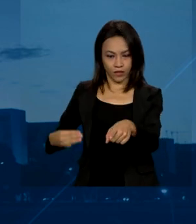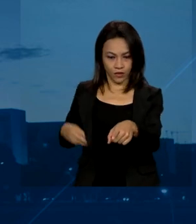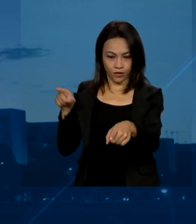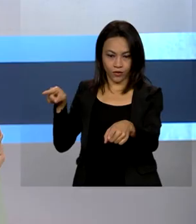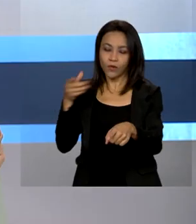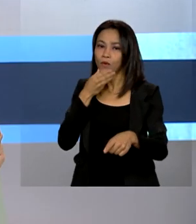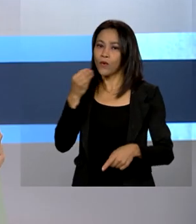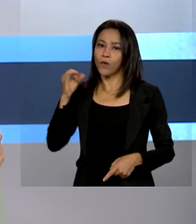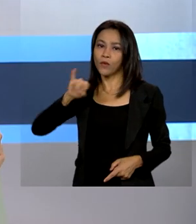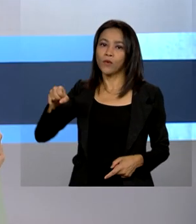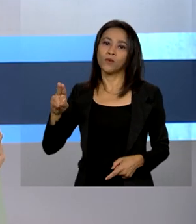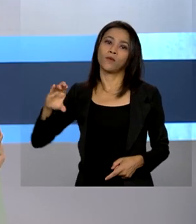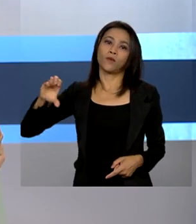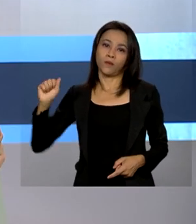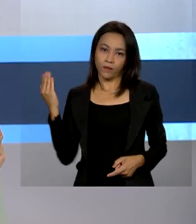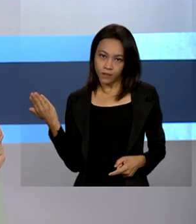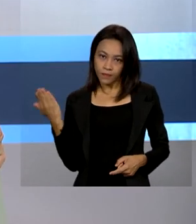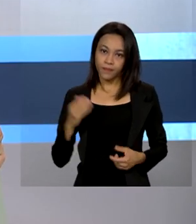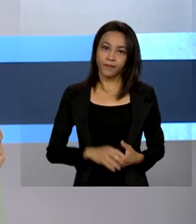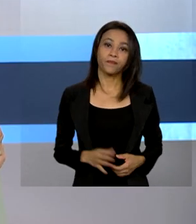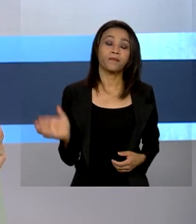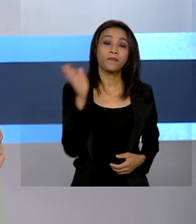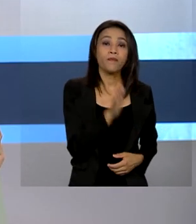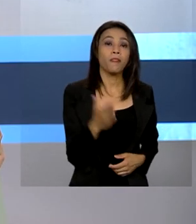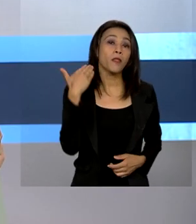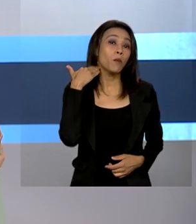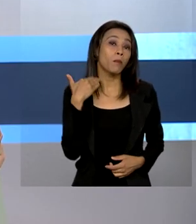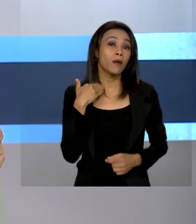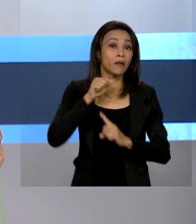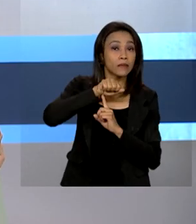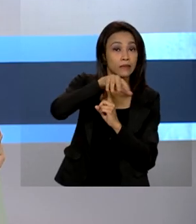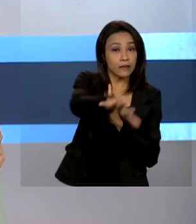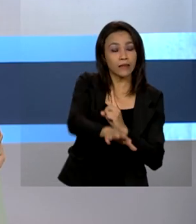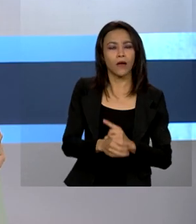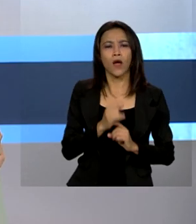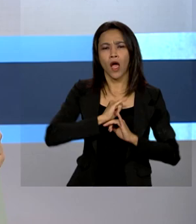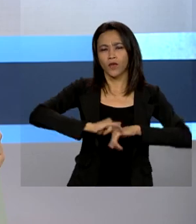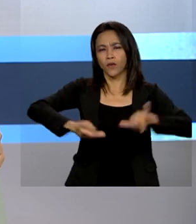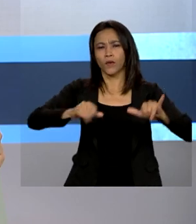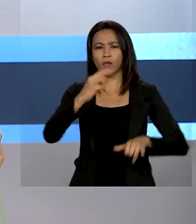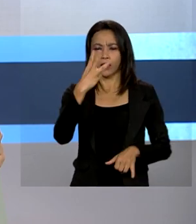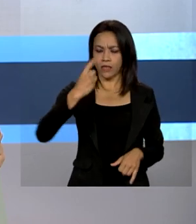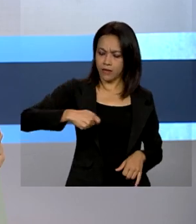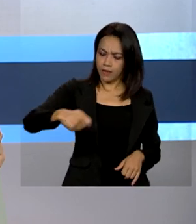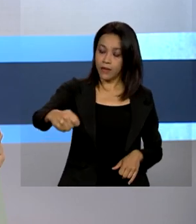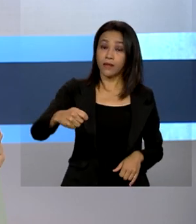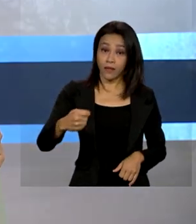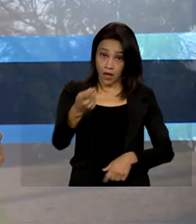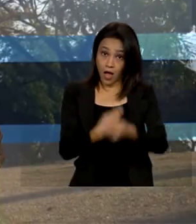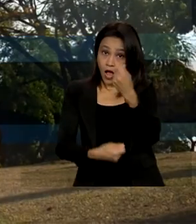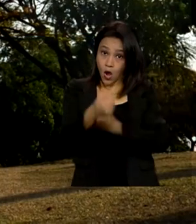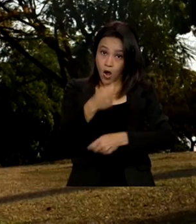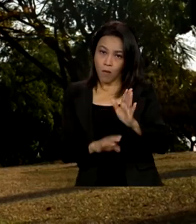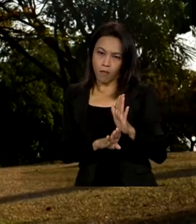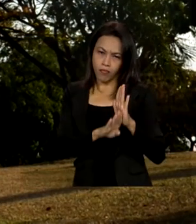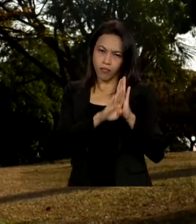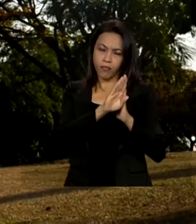Ferreira. O Banco Central divulgou que no terceiro trimestre, a economia teve um crescimento de 1